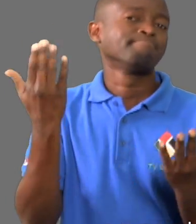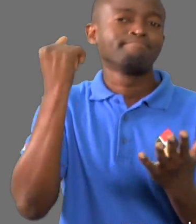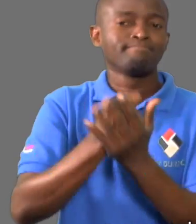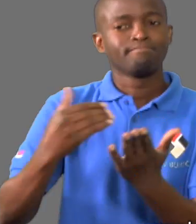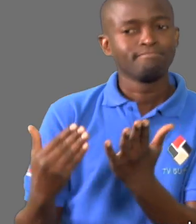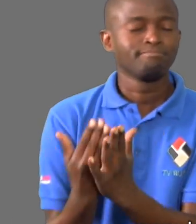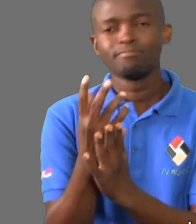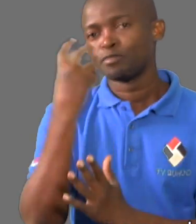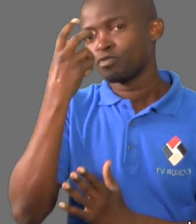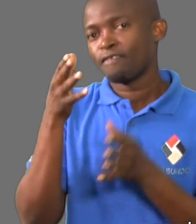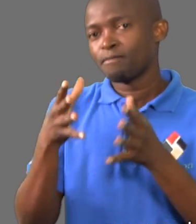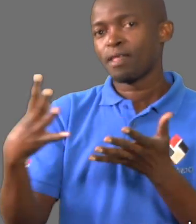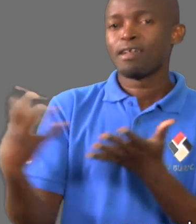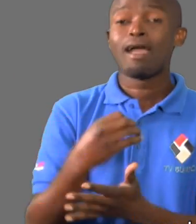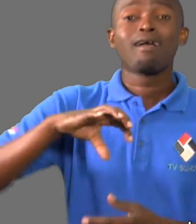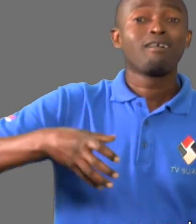encontrar alternativas.